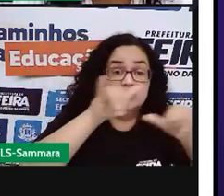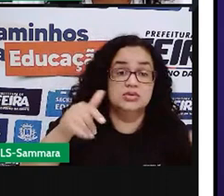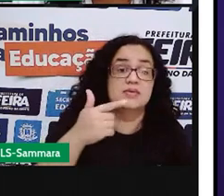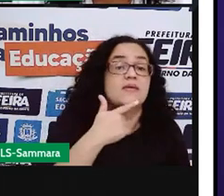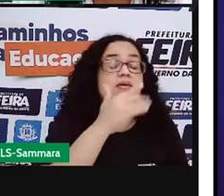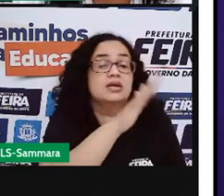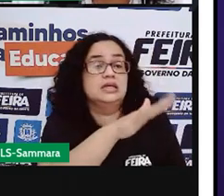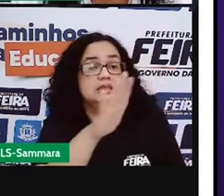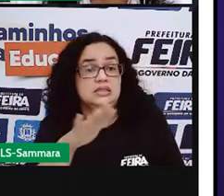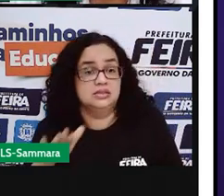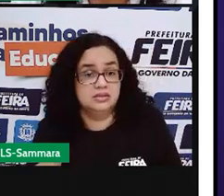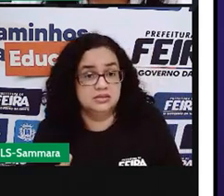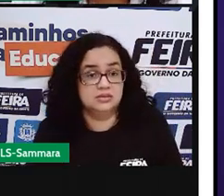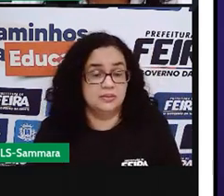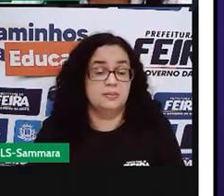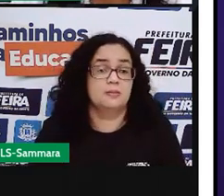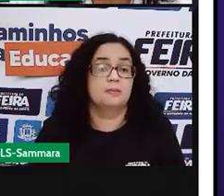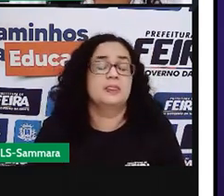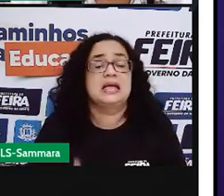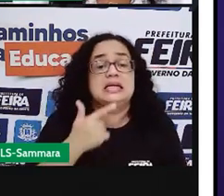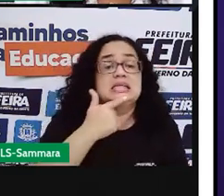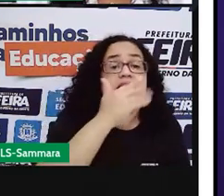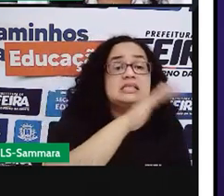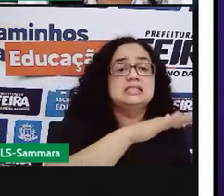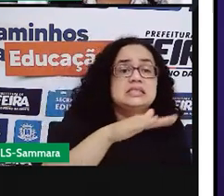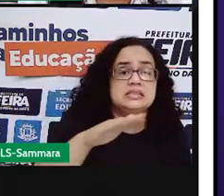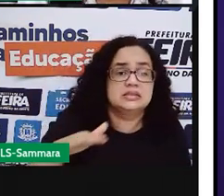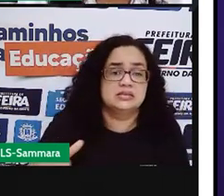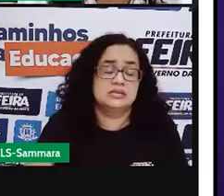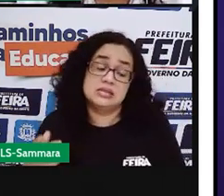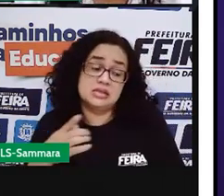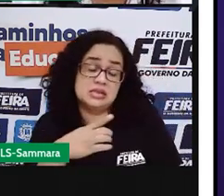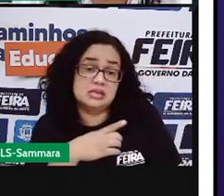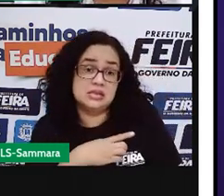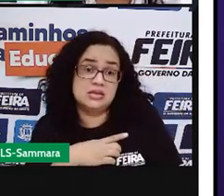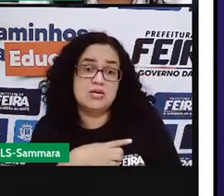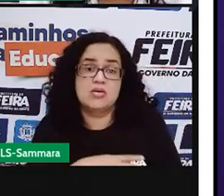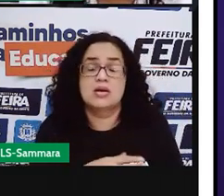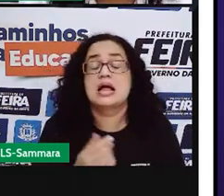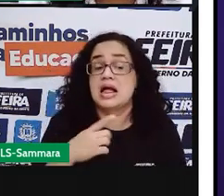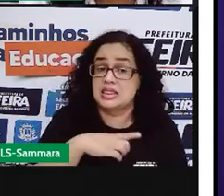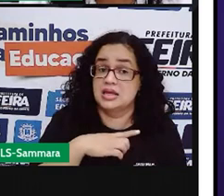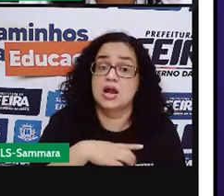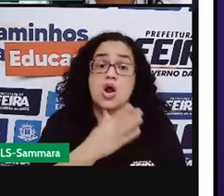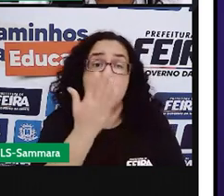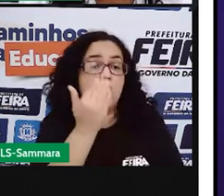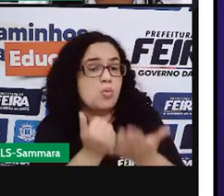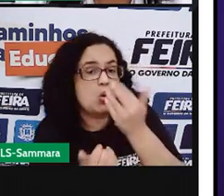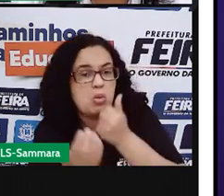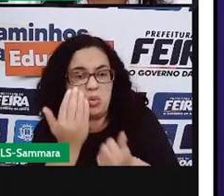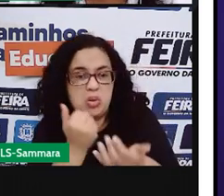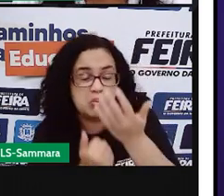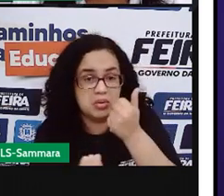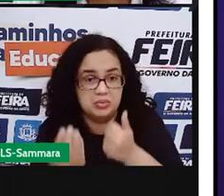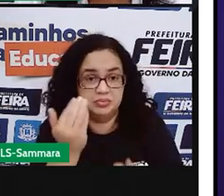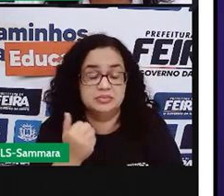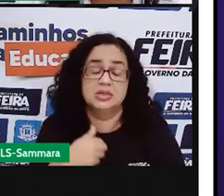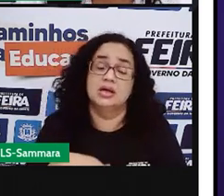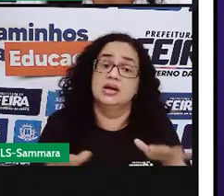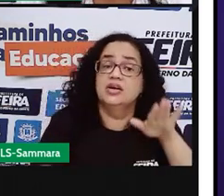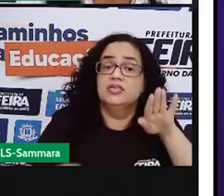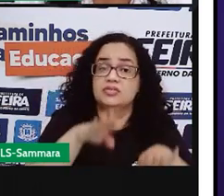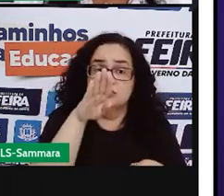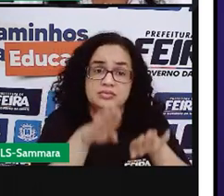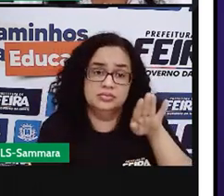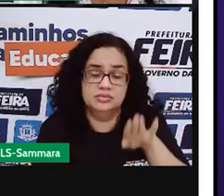infantil. As crianças são levadas a consumir certas coisas que muitas das